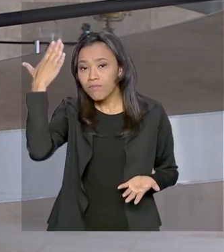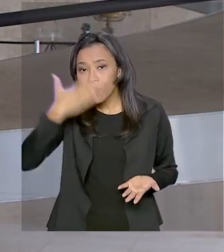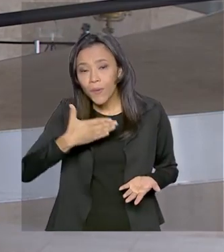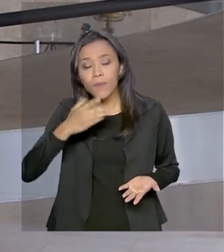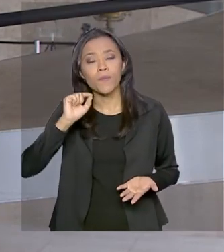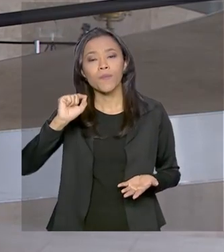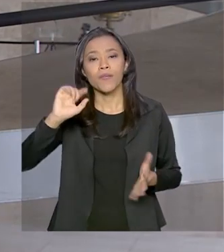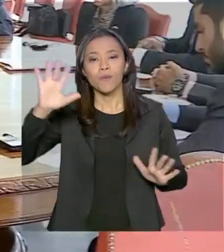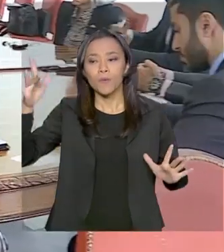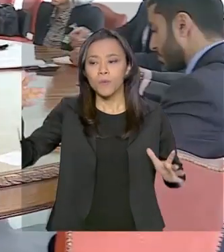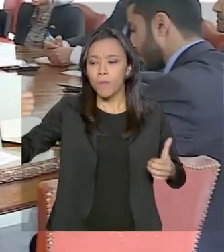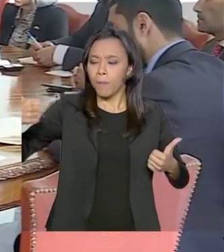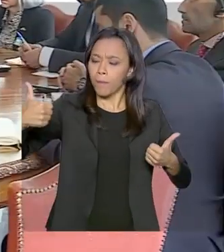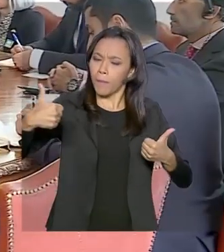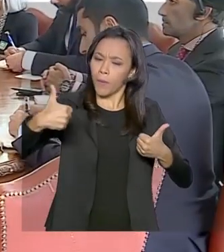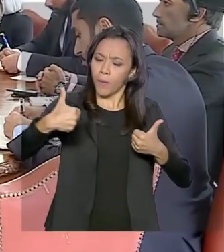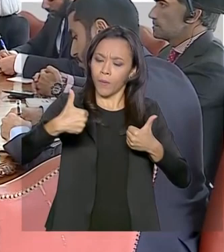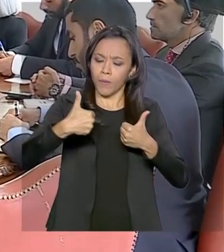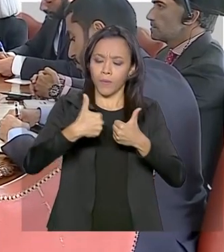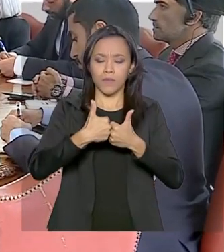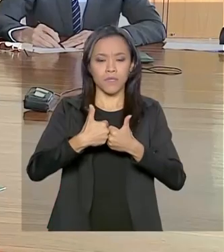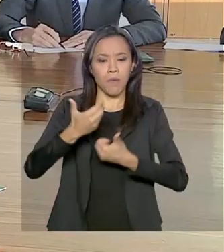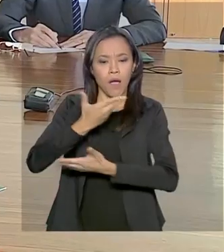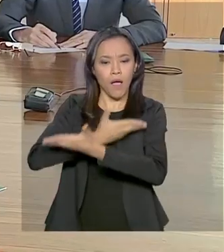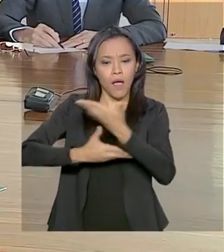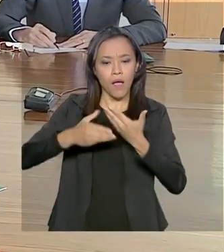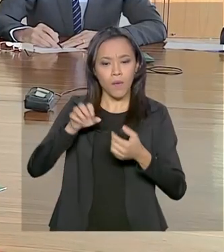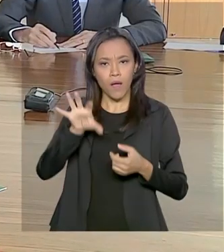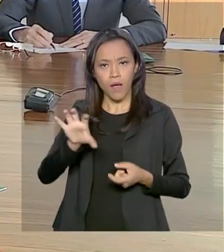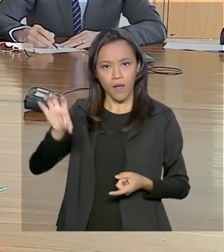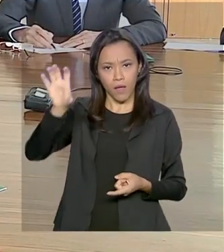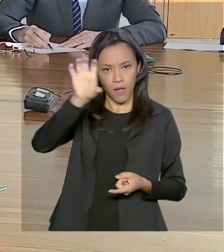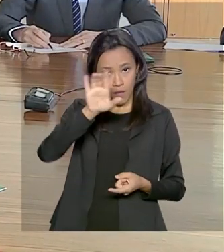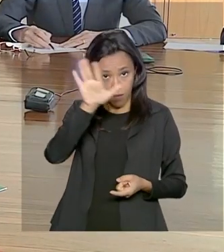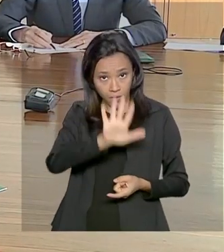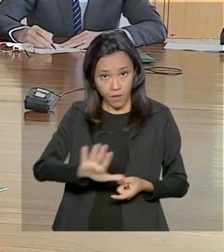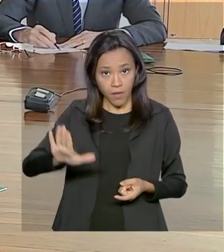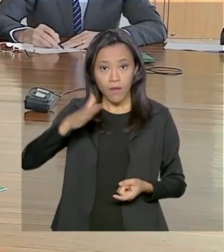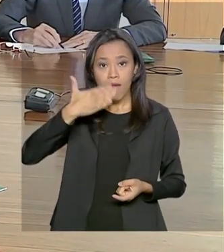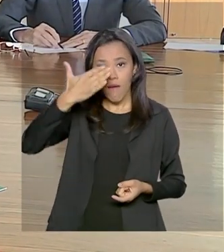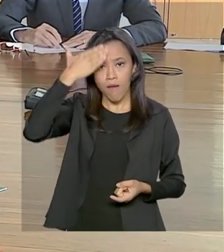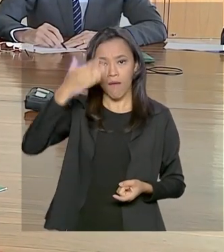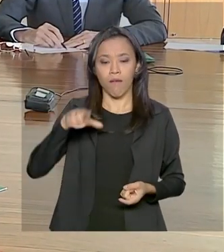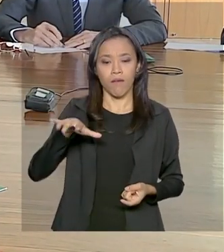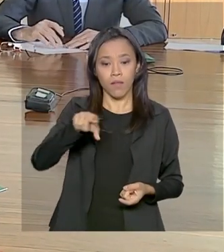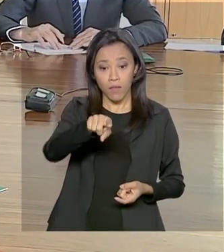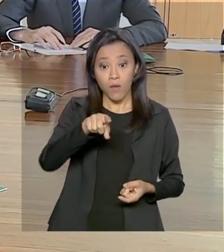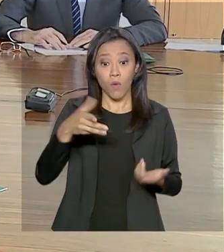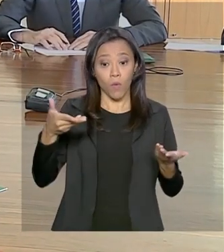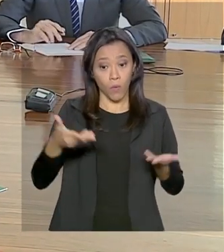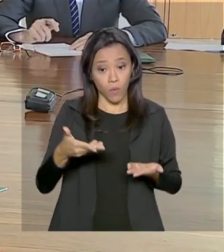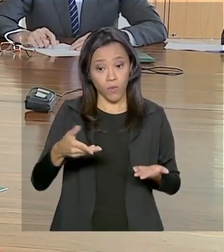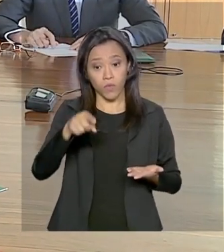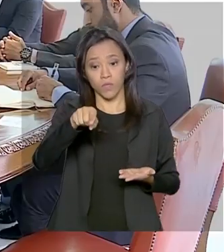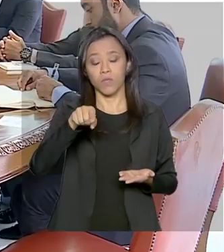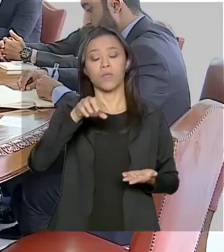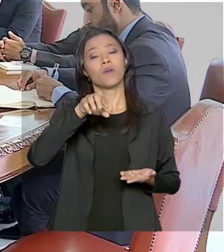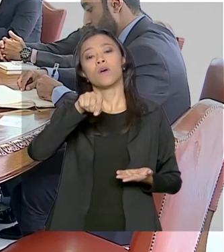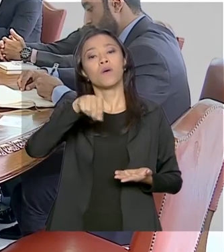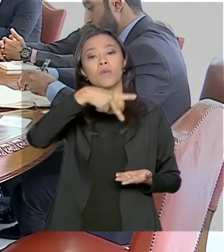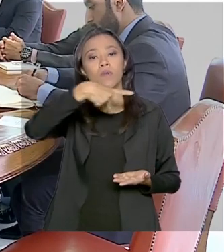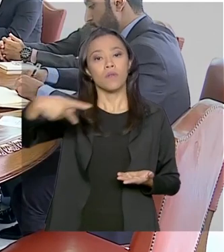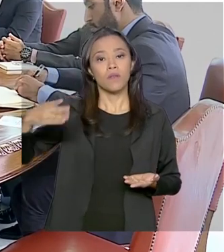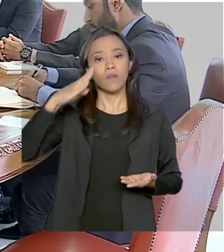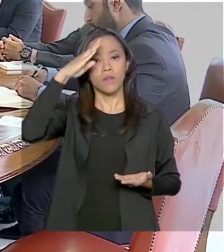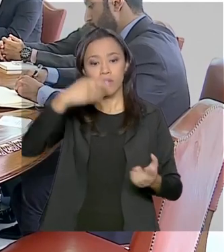aproximação das relações entre Brasil e Emirados Árabes. Hoje, o presidente Jair Bolsonaro recebeu aqui no Palácio do